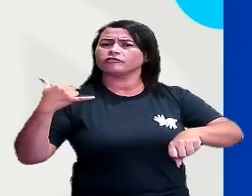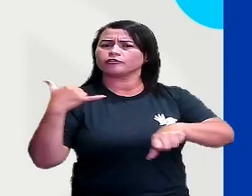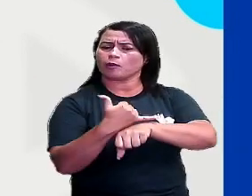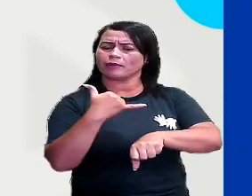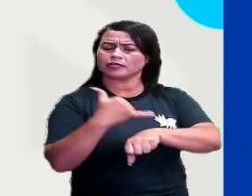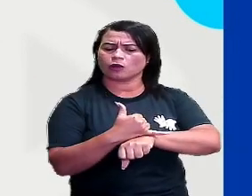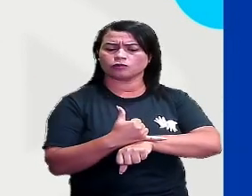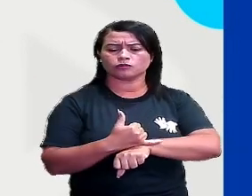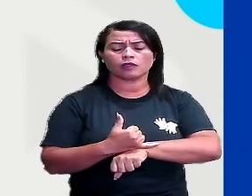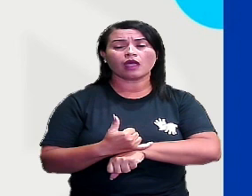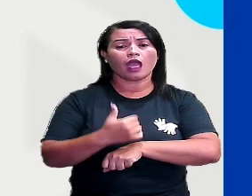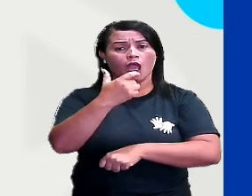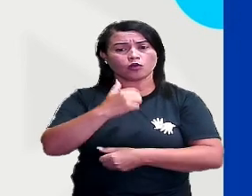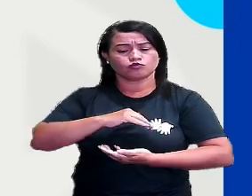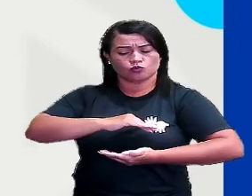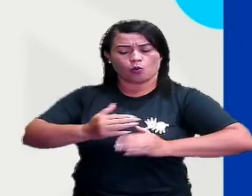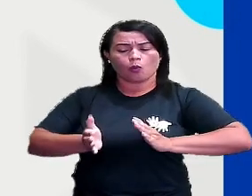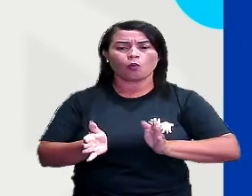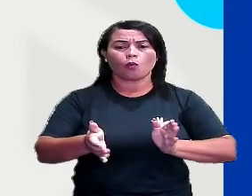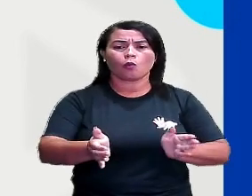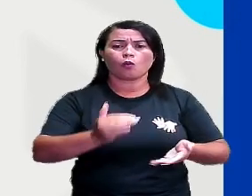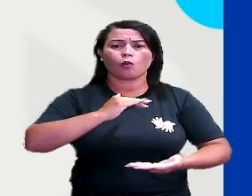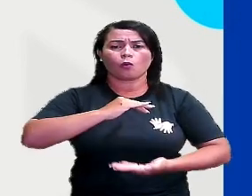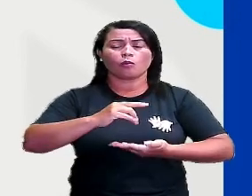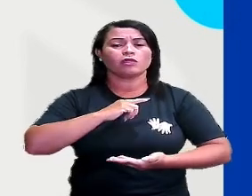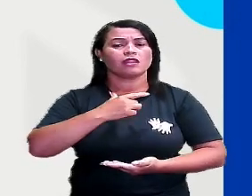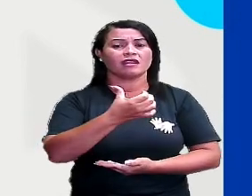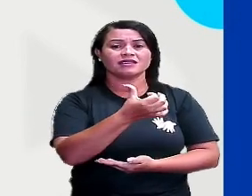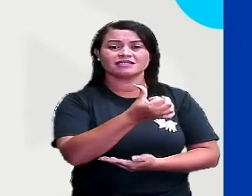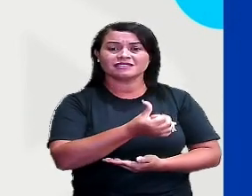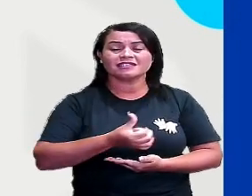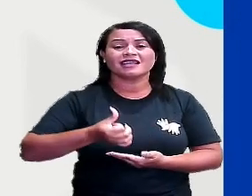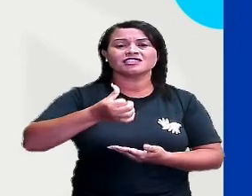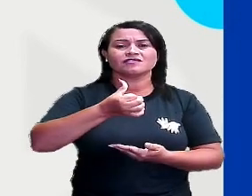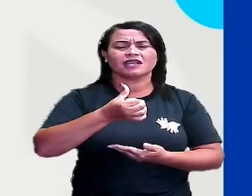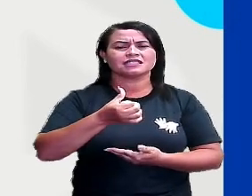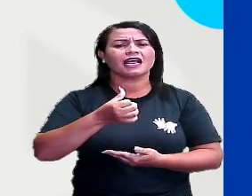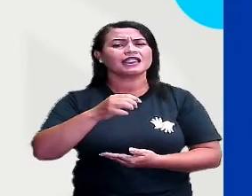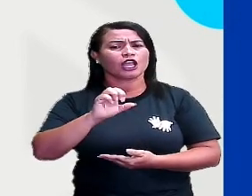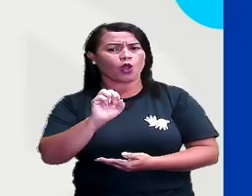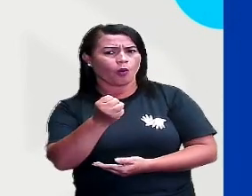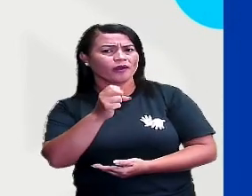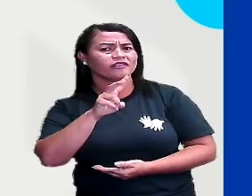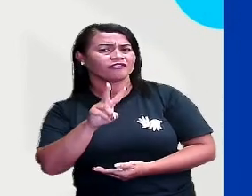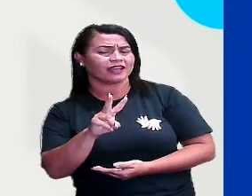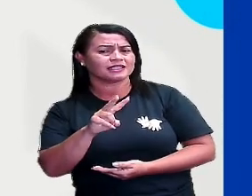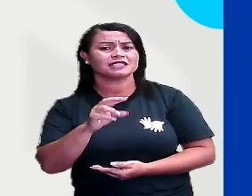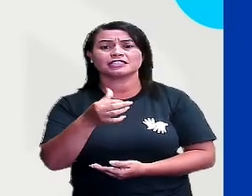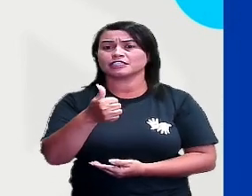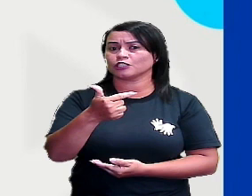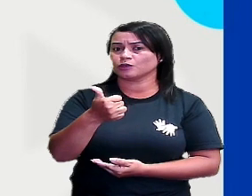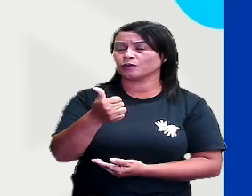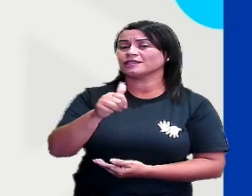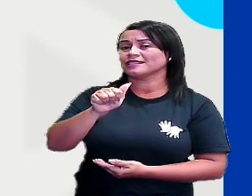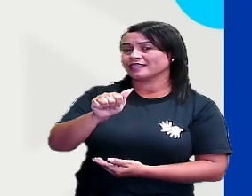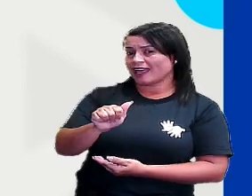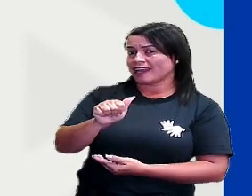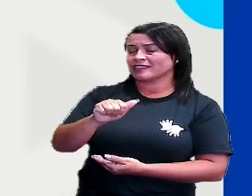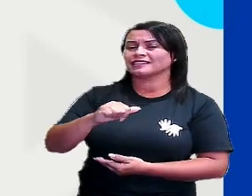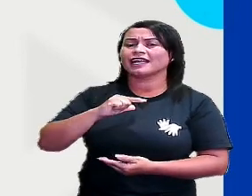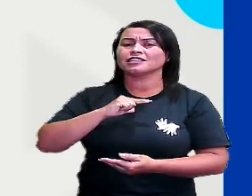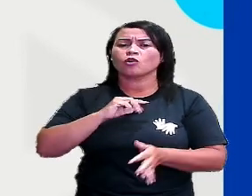Eu sou o cubo de seis faces, de oito vértices e doze arestas. Sou